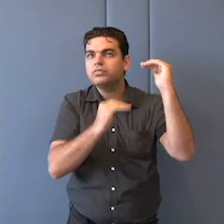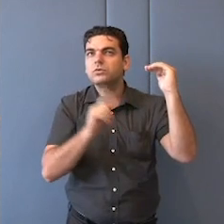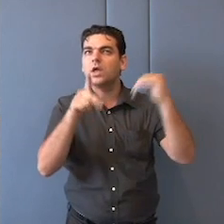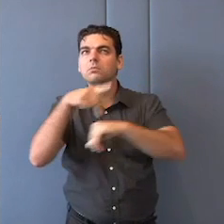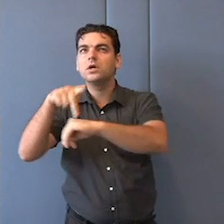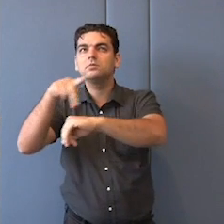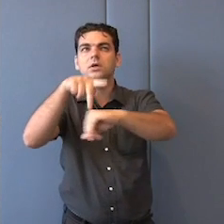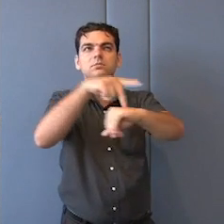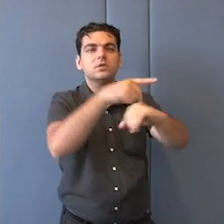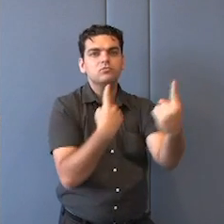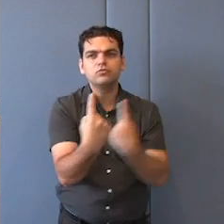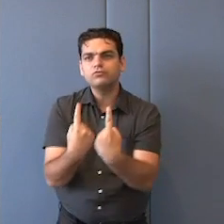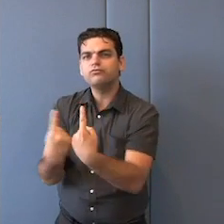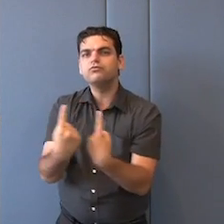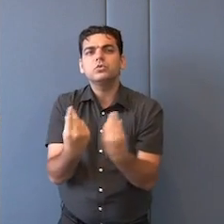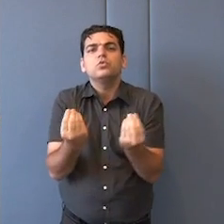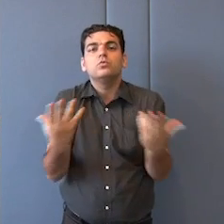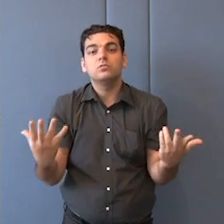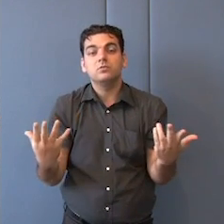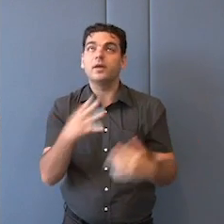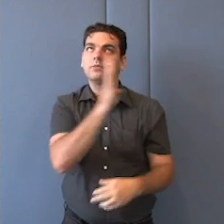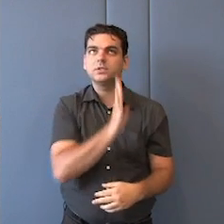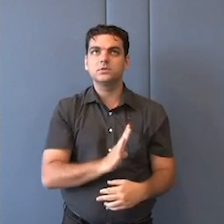internacionais do Brasil.